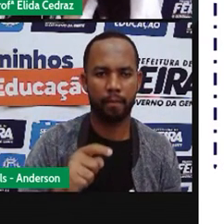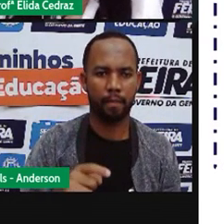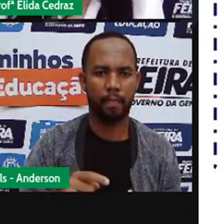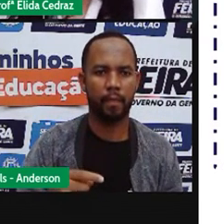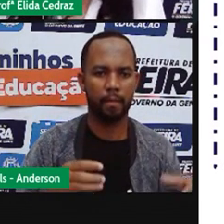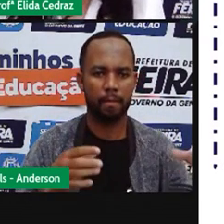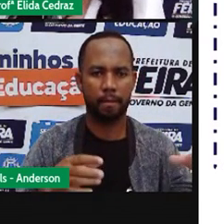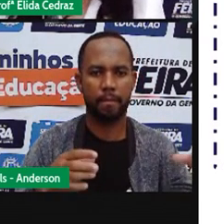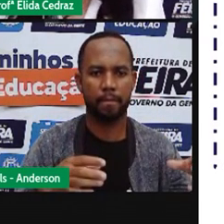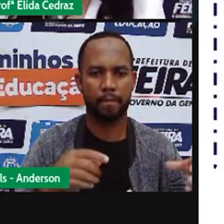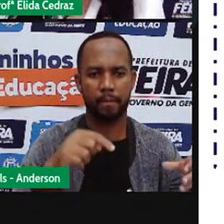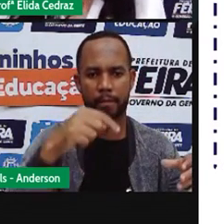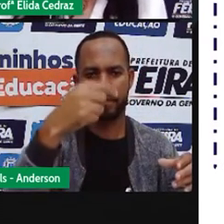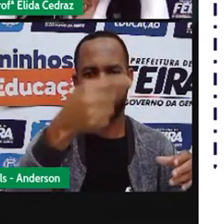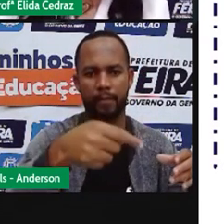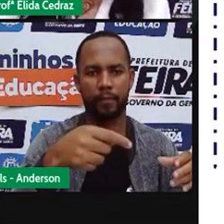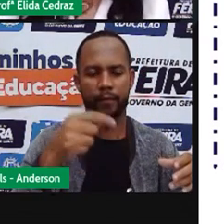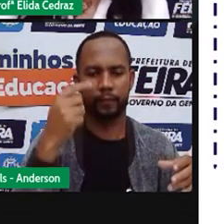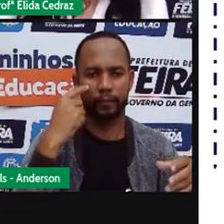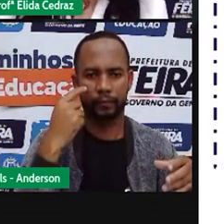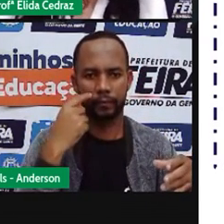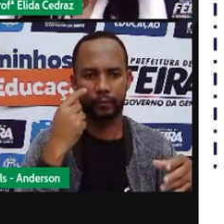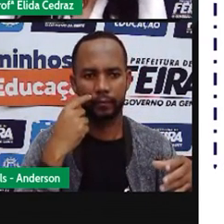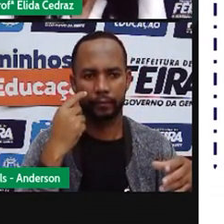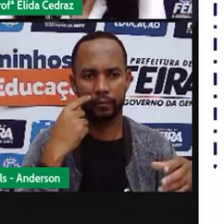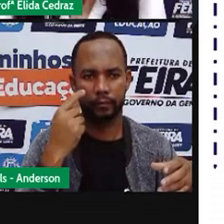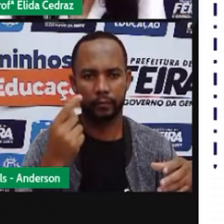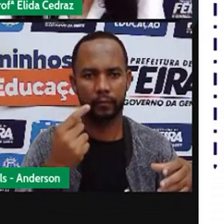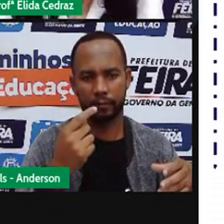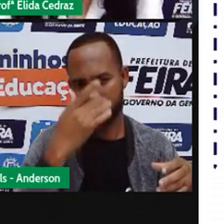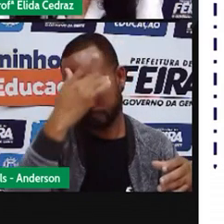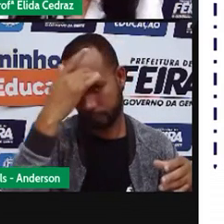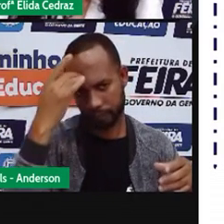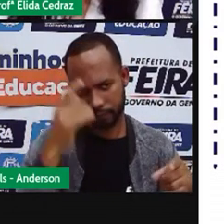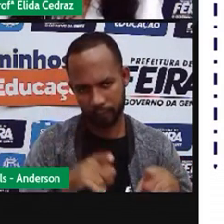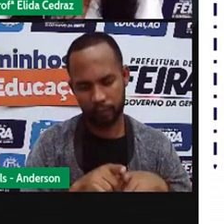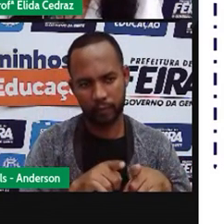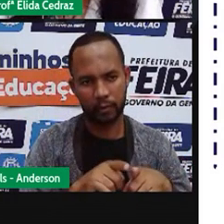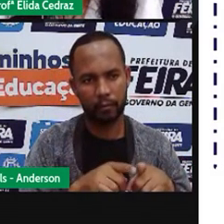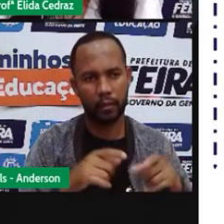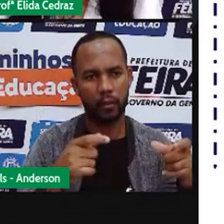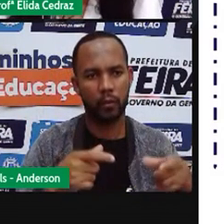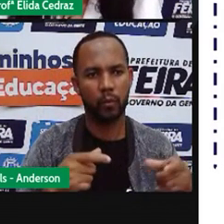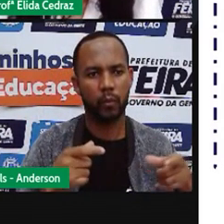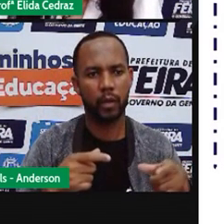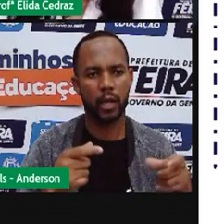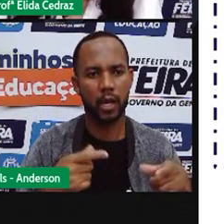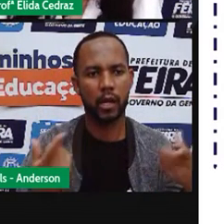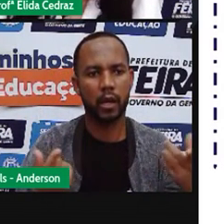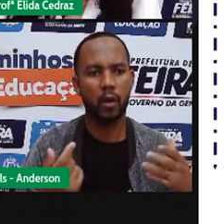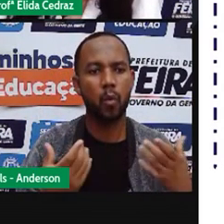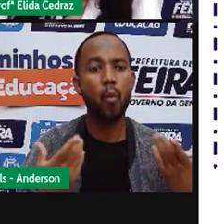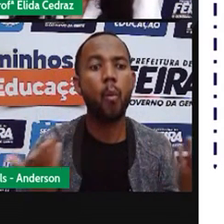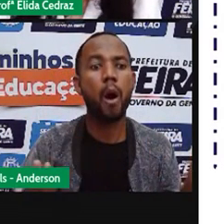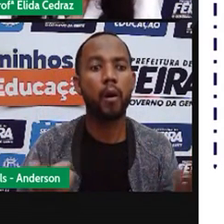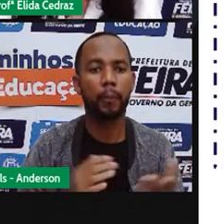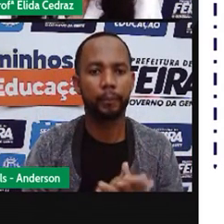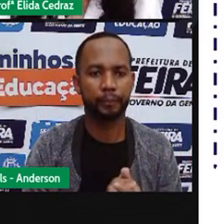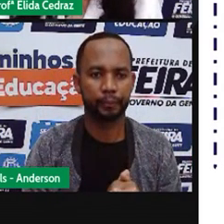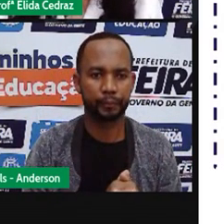frente do objeto ou da pessoa, de onde veio a fonte de luz?